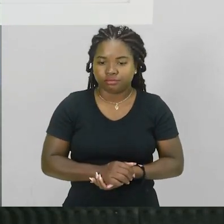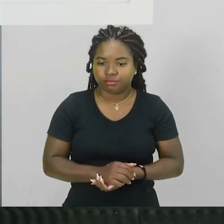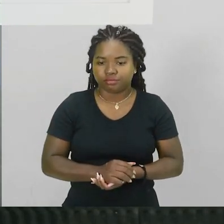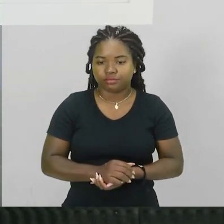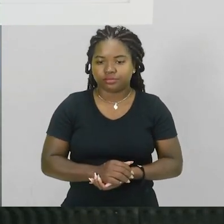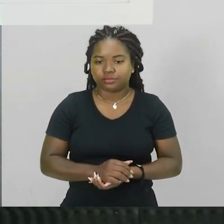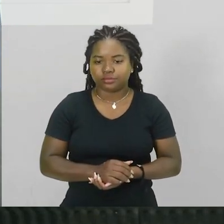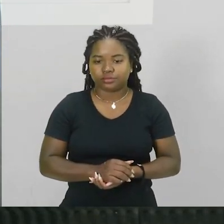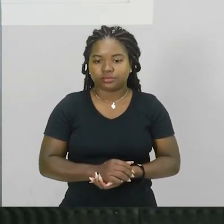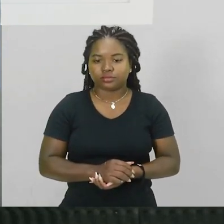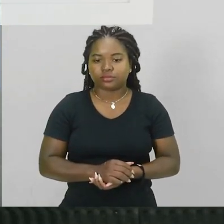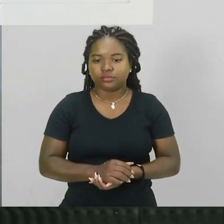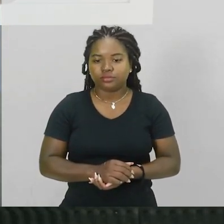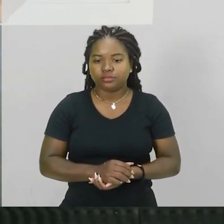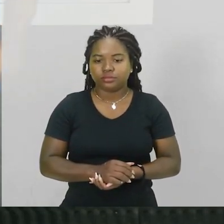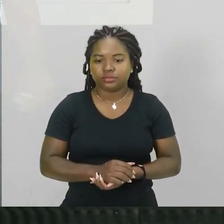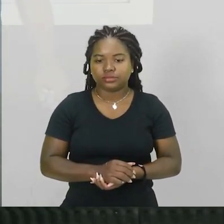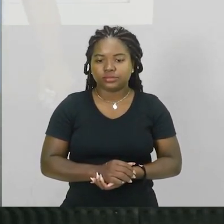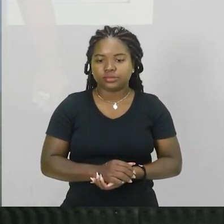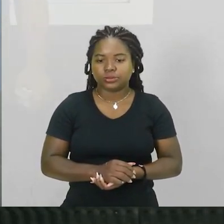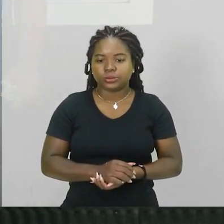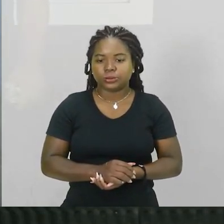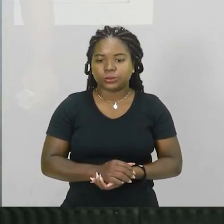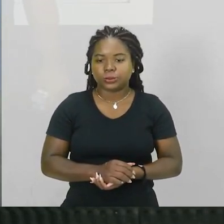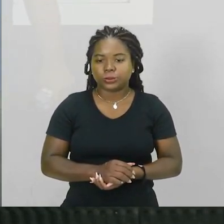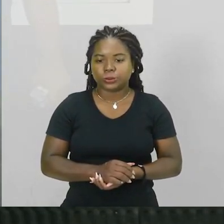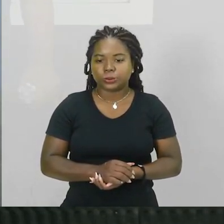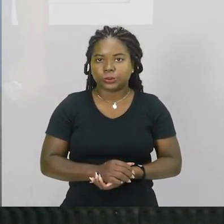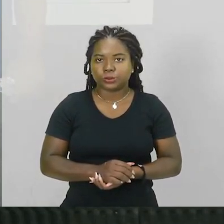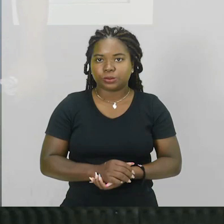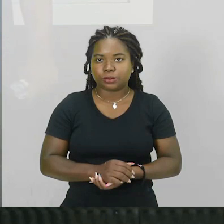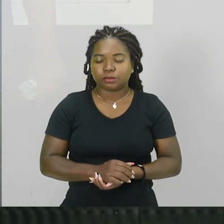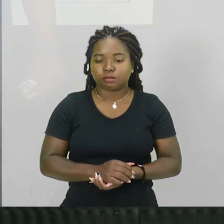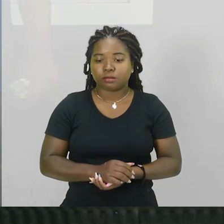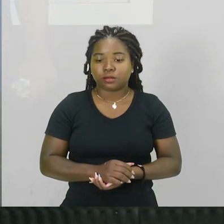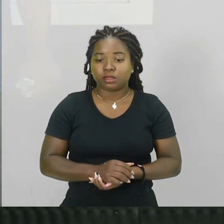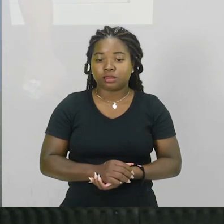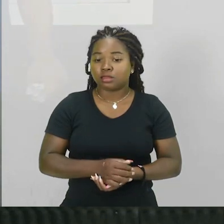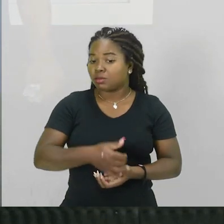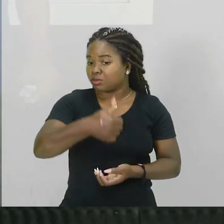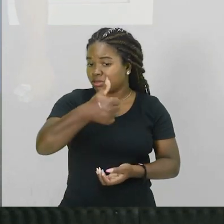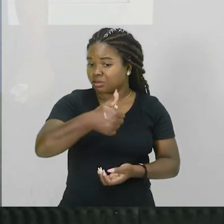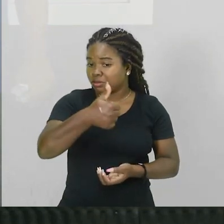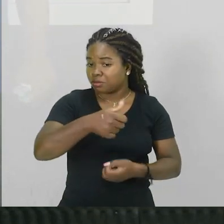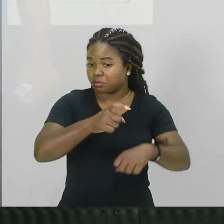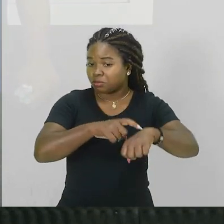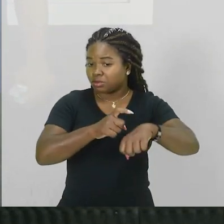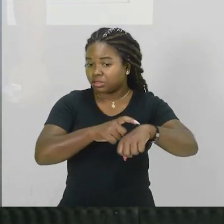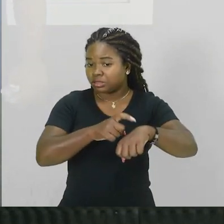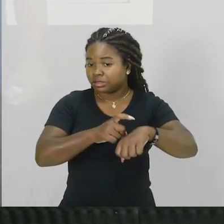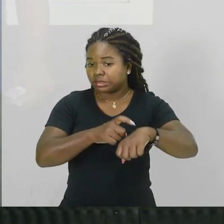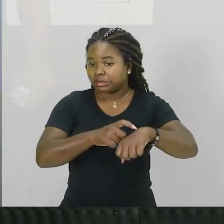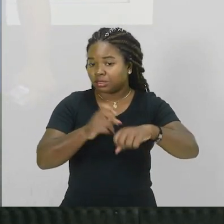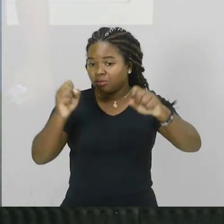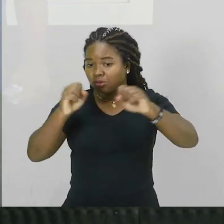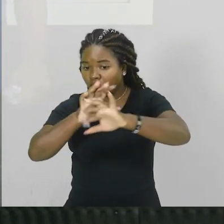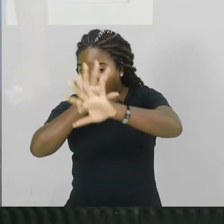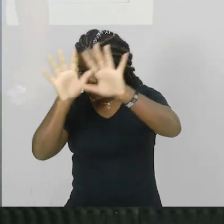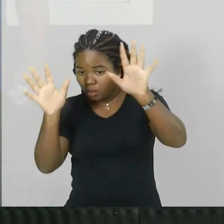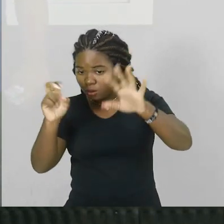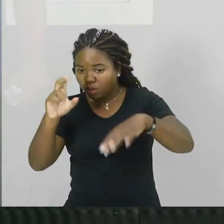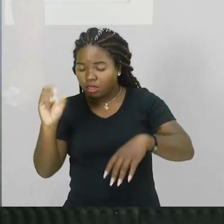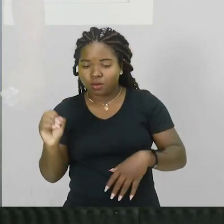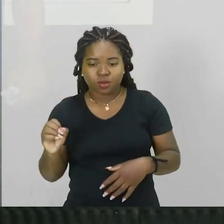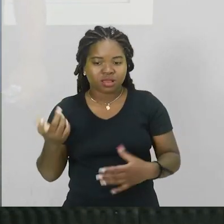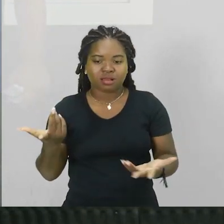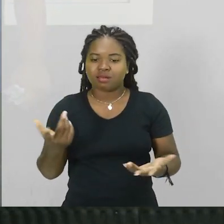no escuro né? entre aspas ok? então essa amostra 1 por esse tempo de esmaecimento ela acaba sendo